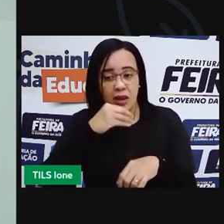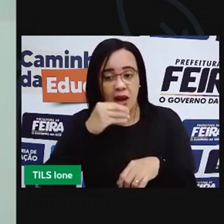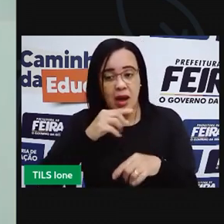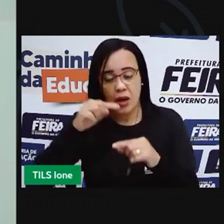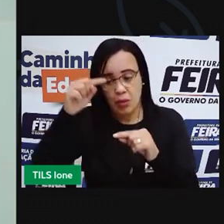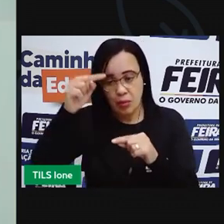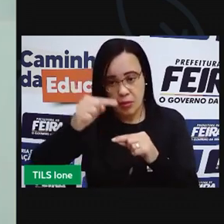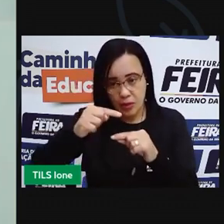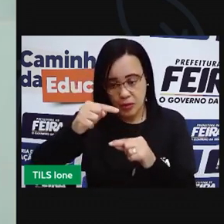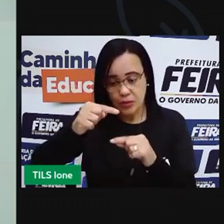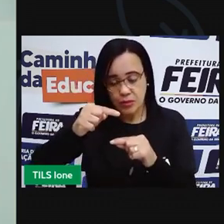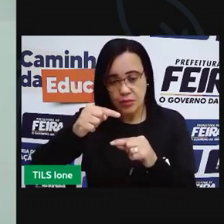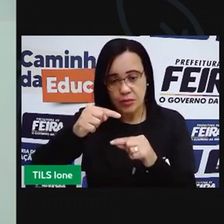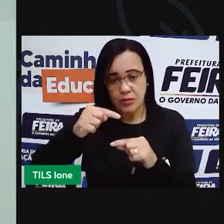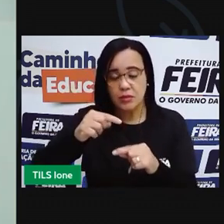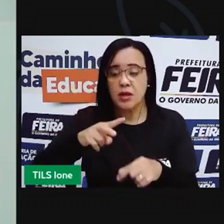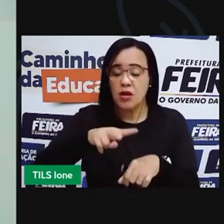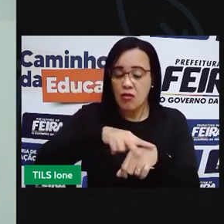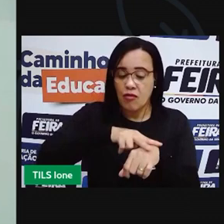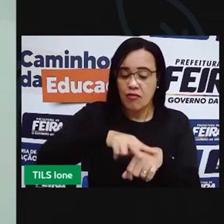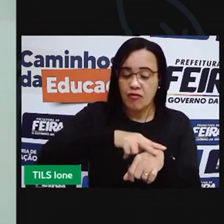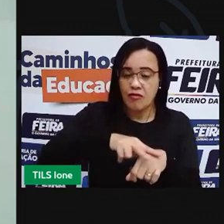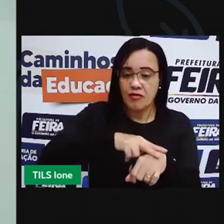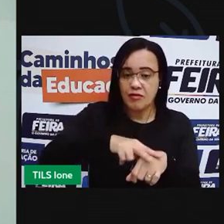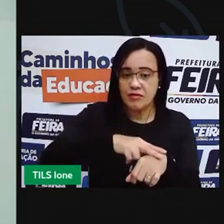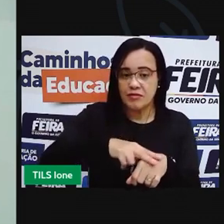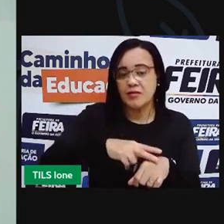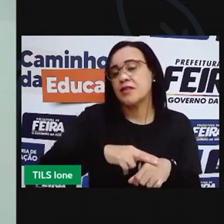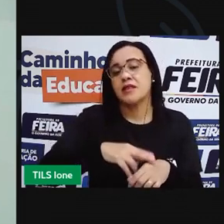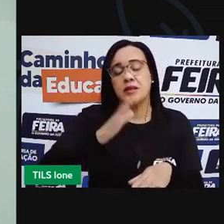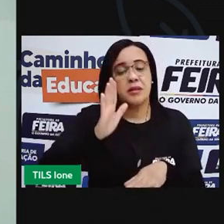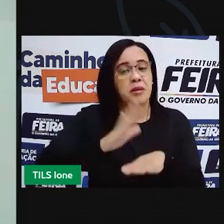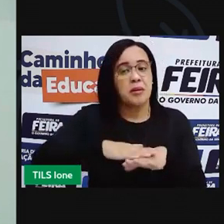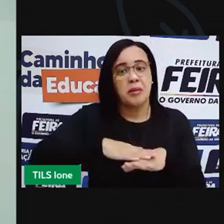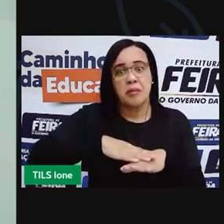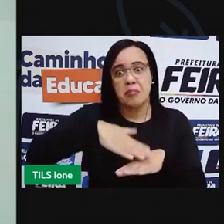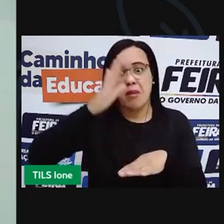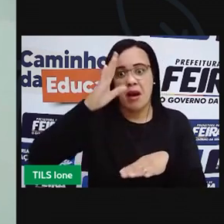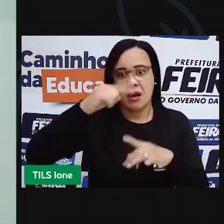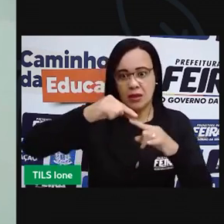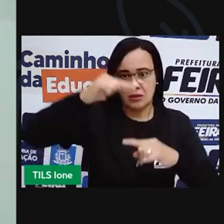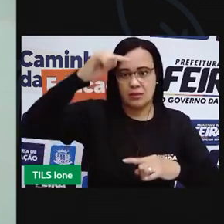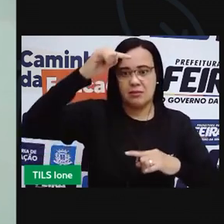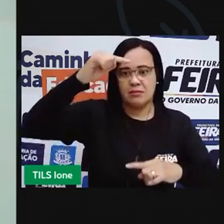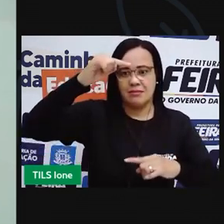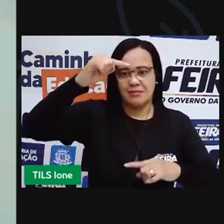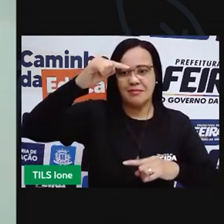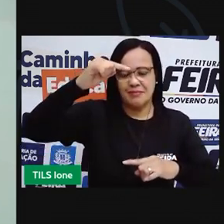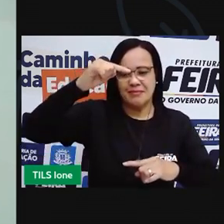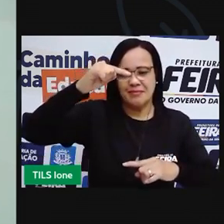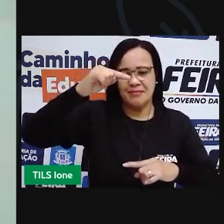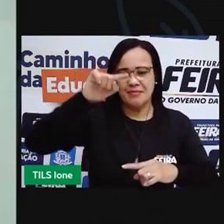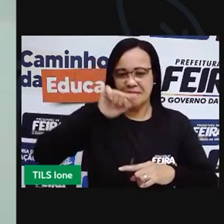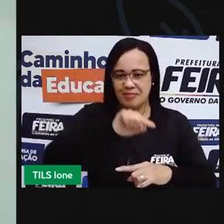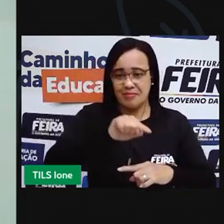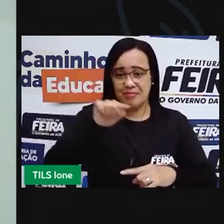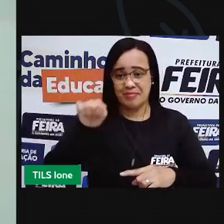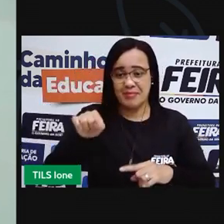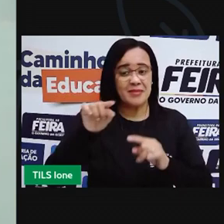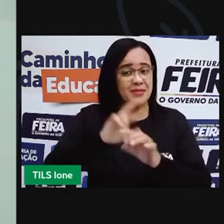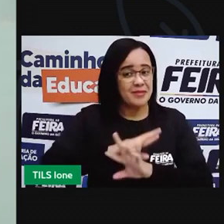lápis verde que está do lado direito é maior, é mais comprido do que esse outro que está do lado